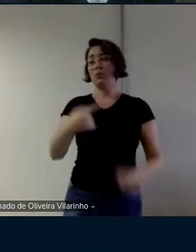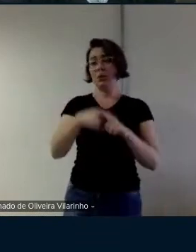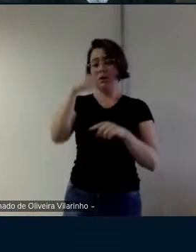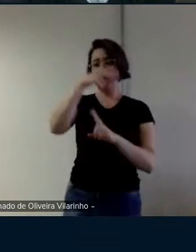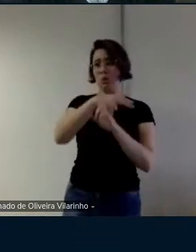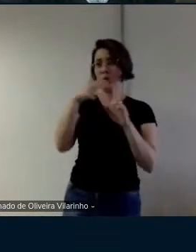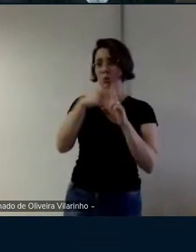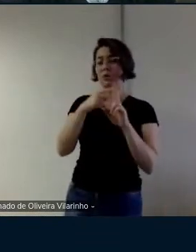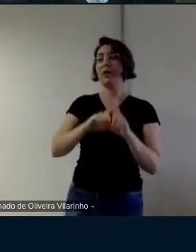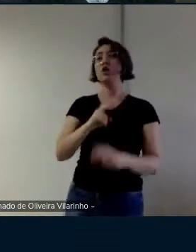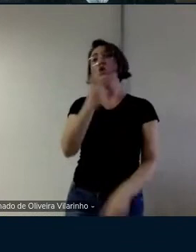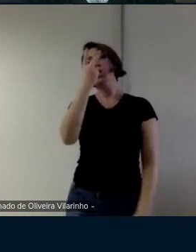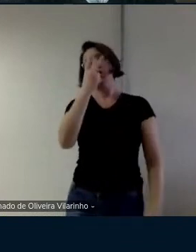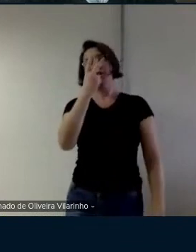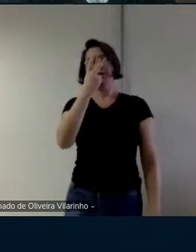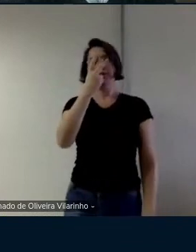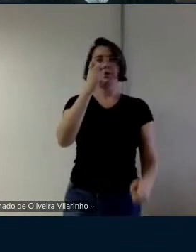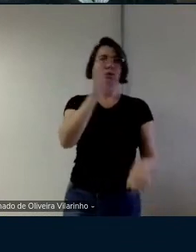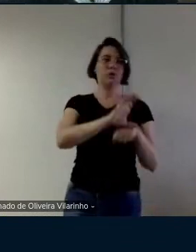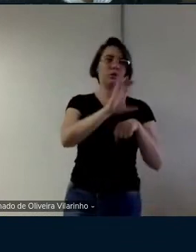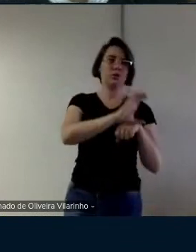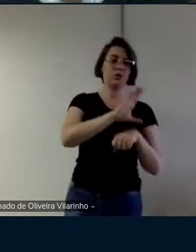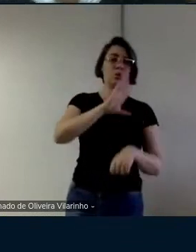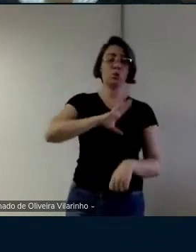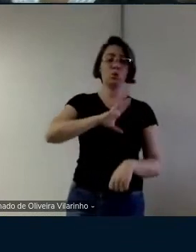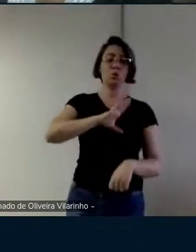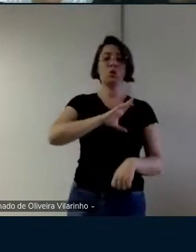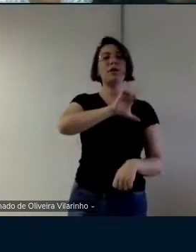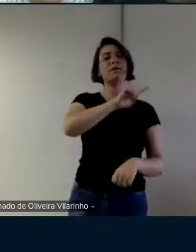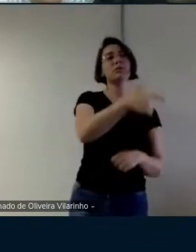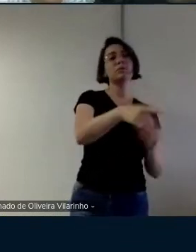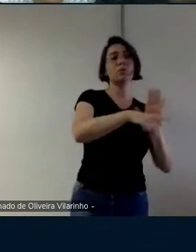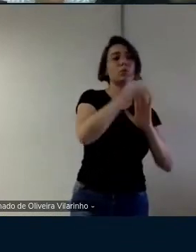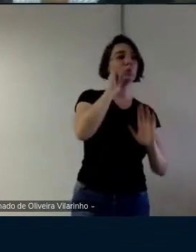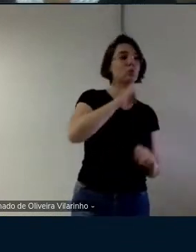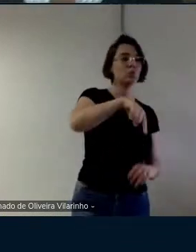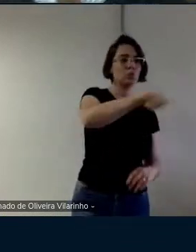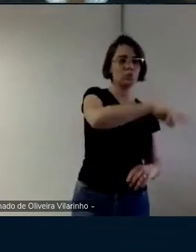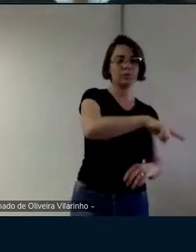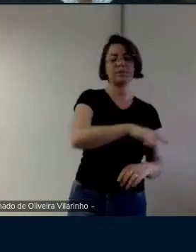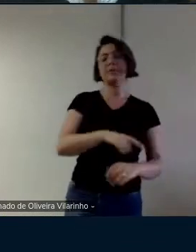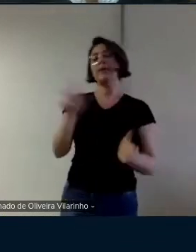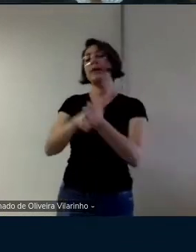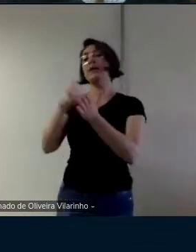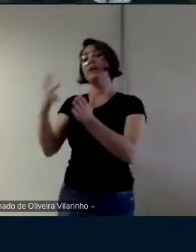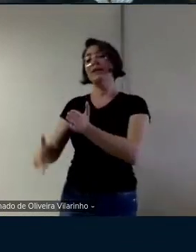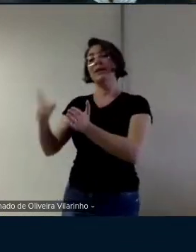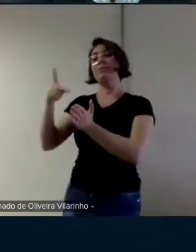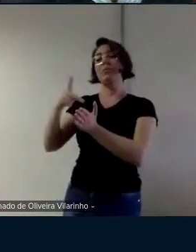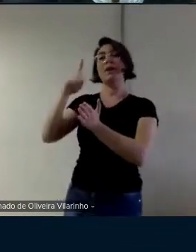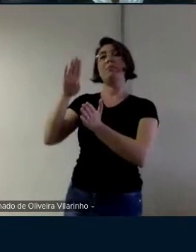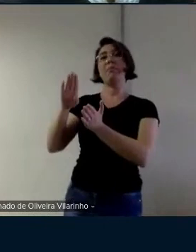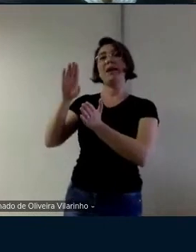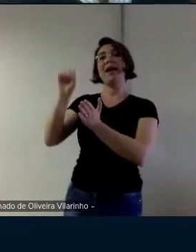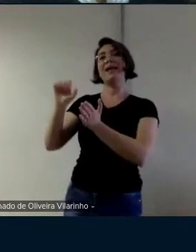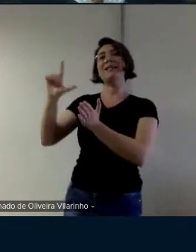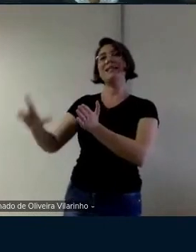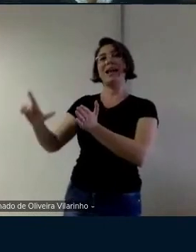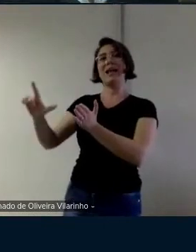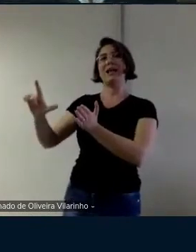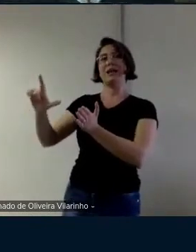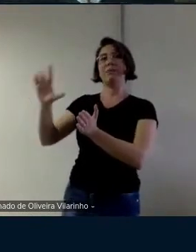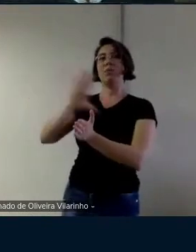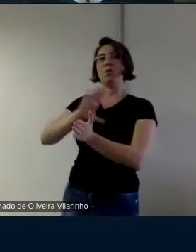de Brasília dois cursos o curso de português como segunda língua pra sul e o curso de PDSL que é português como segunda língua do Brasil né